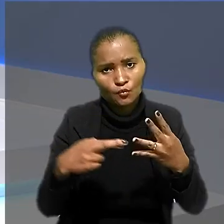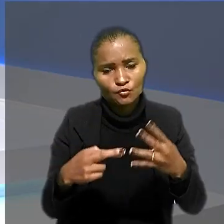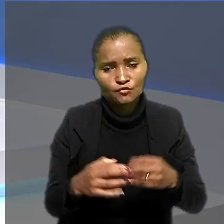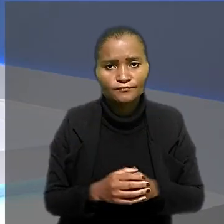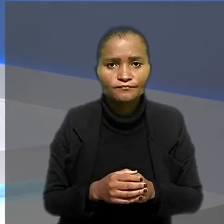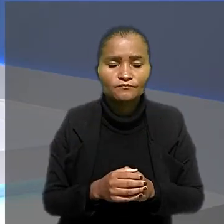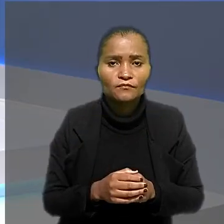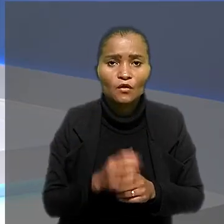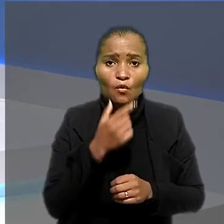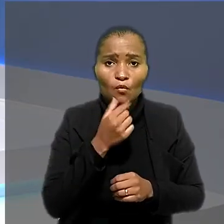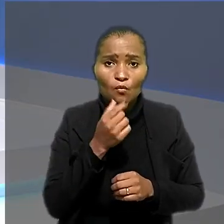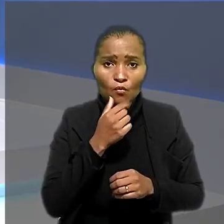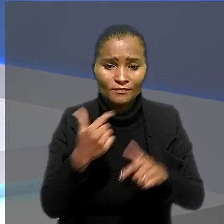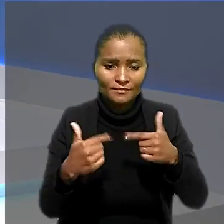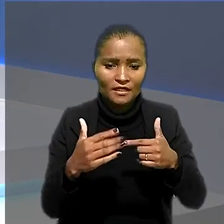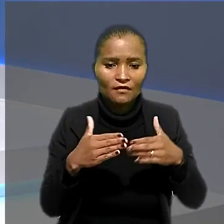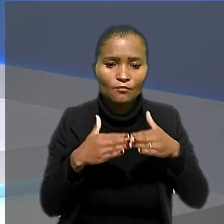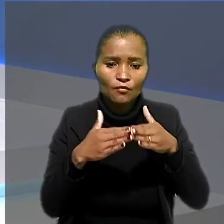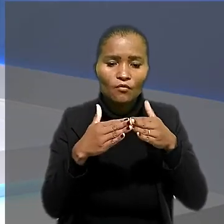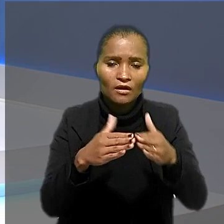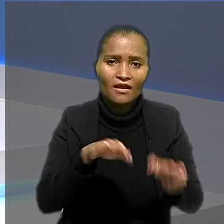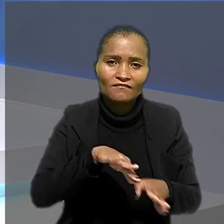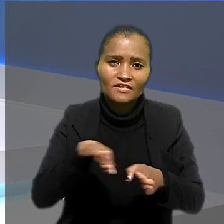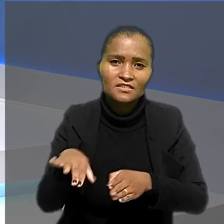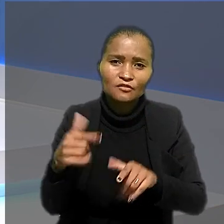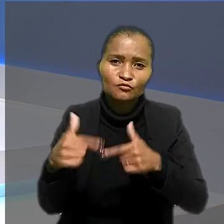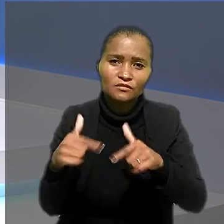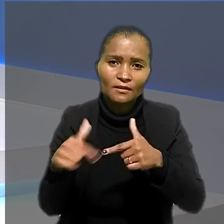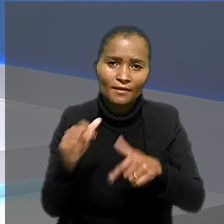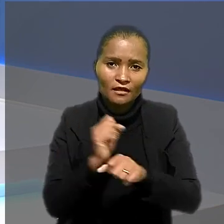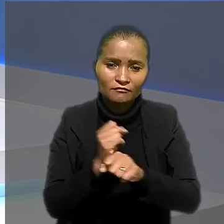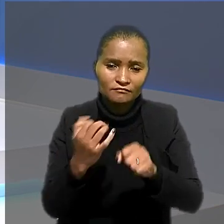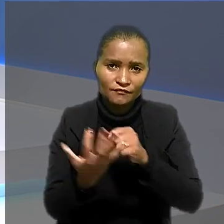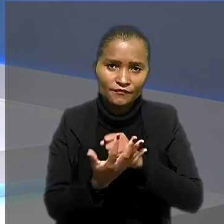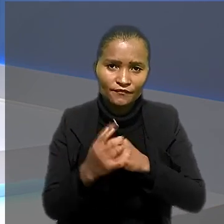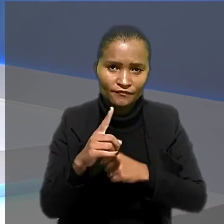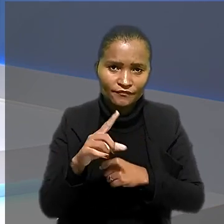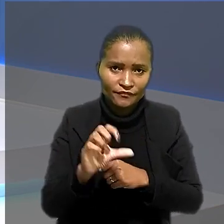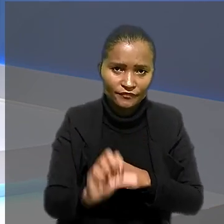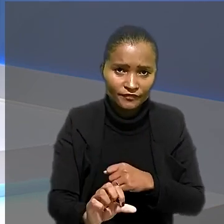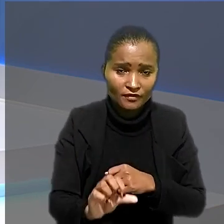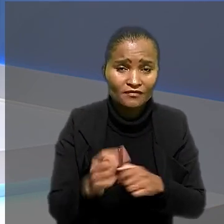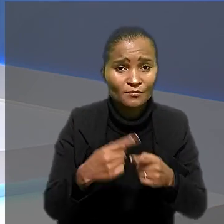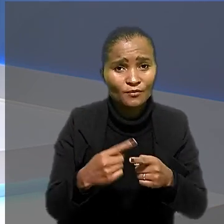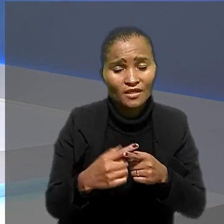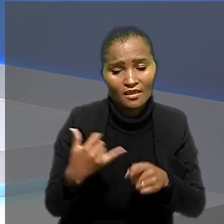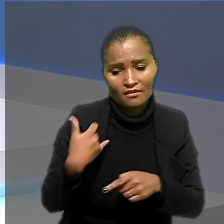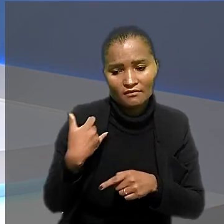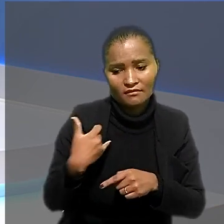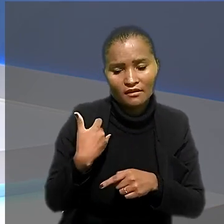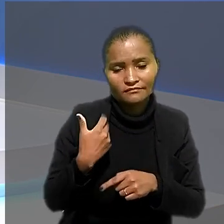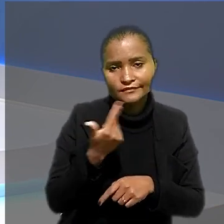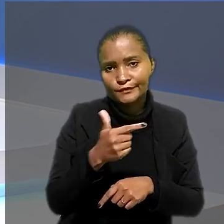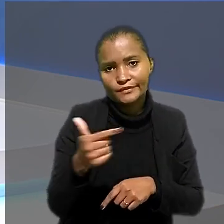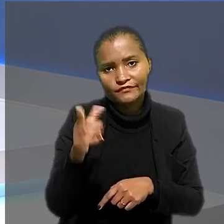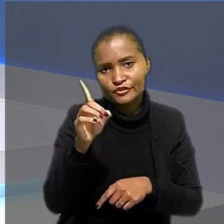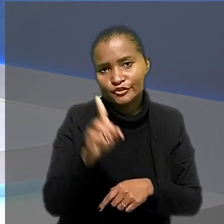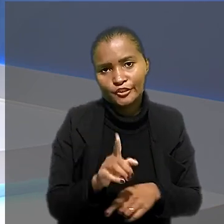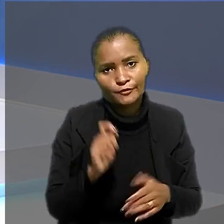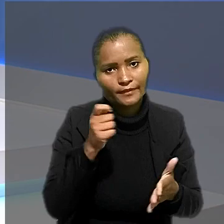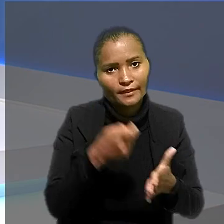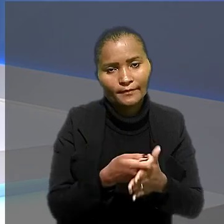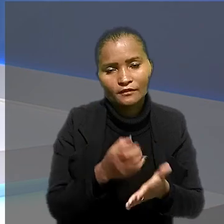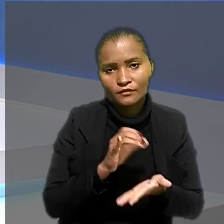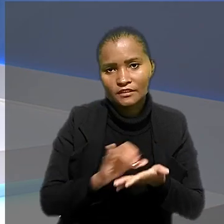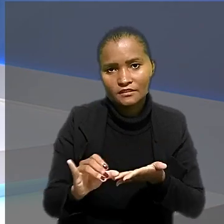Um portuário avulso que foi afastado do trabalho durante a pandemia da Covid-19, em razão da idade, não obteve direito ao